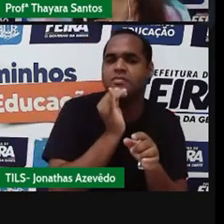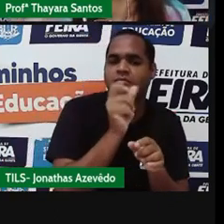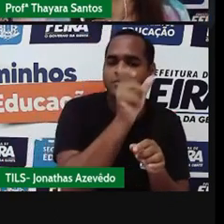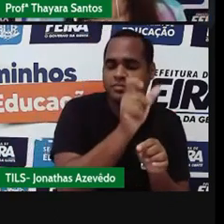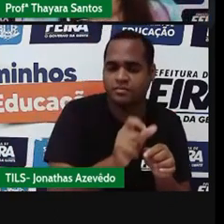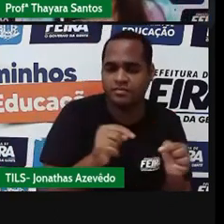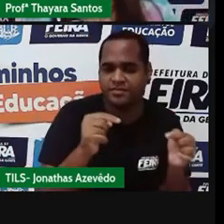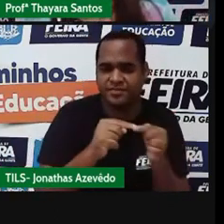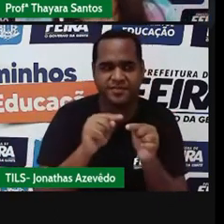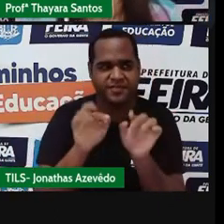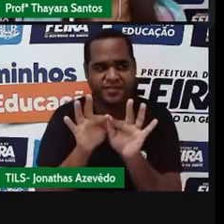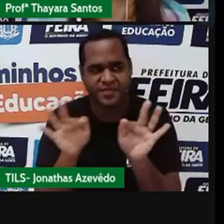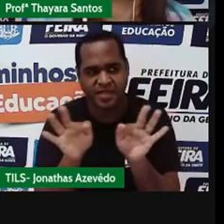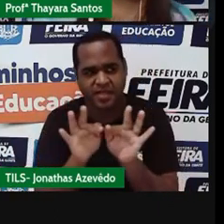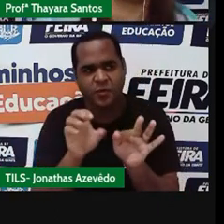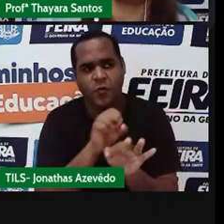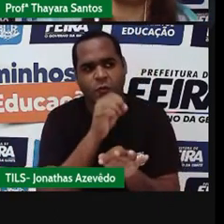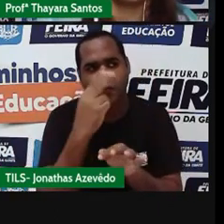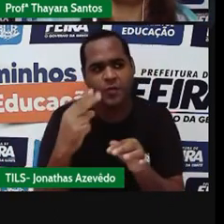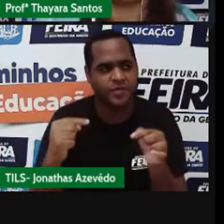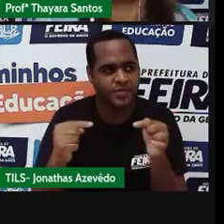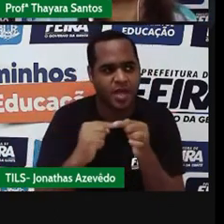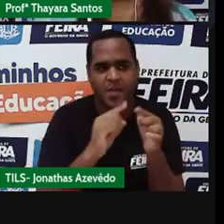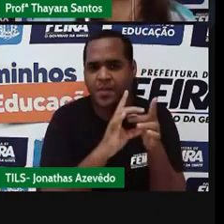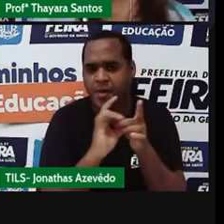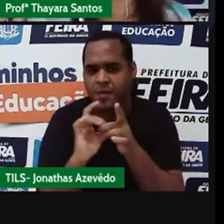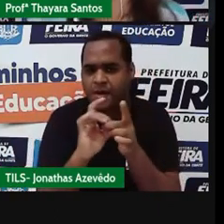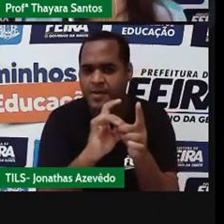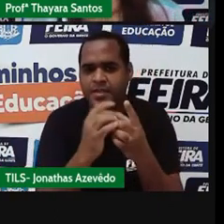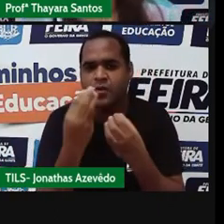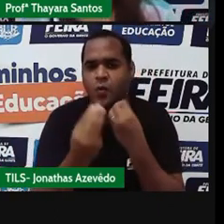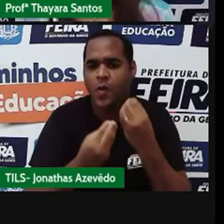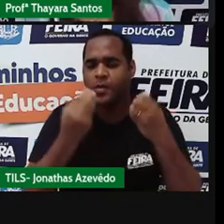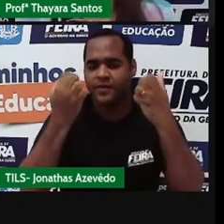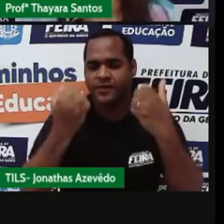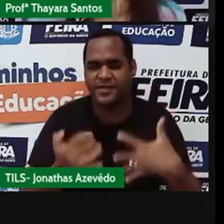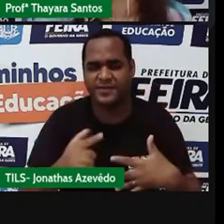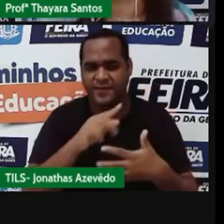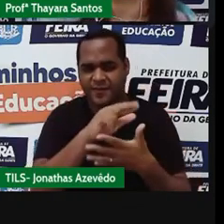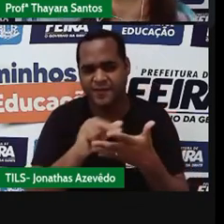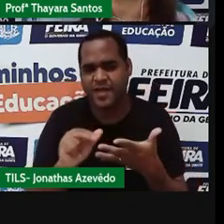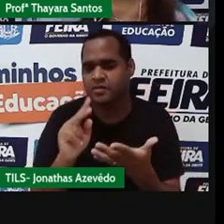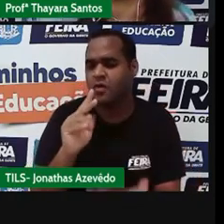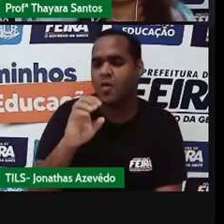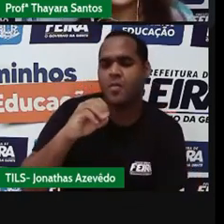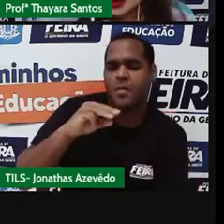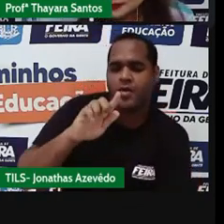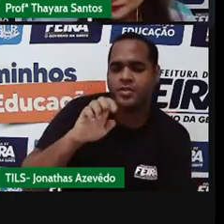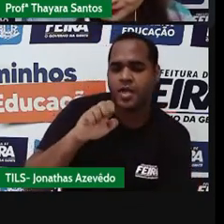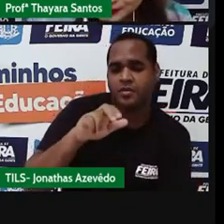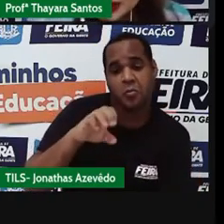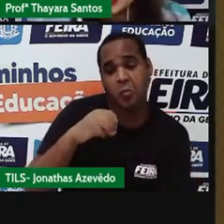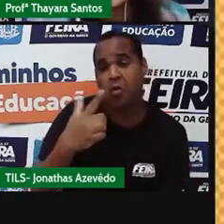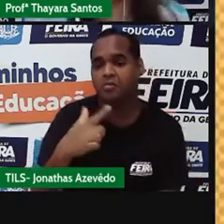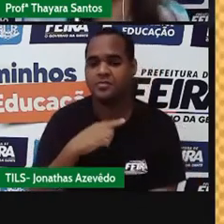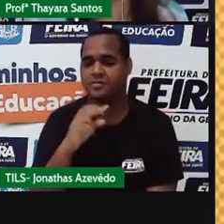as substâncias simples, quais são as substâncias compostas, as misturas homogêneas e as misturas heterogêneas, tá?